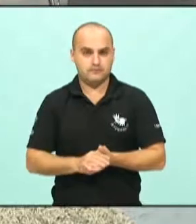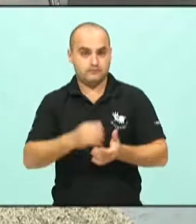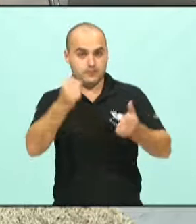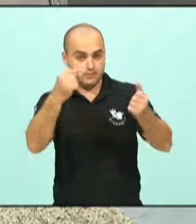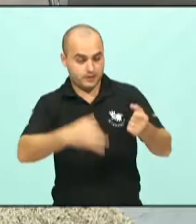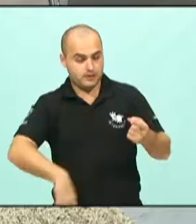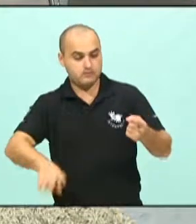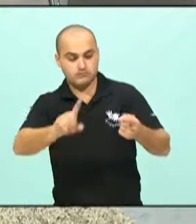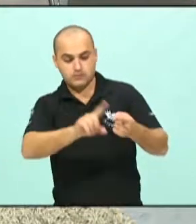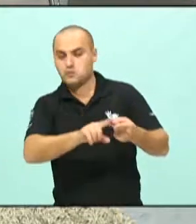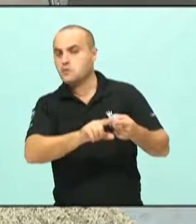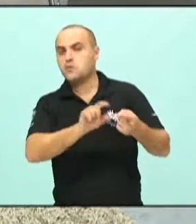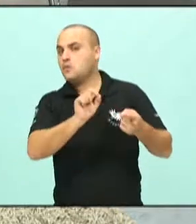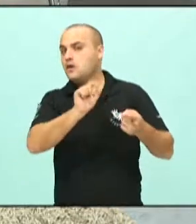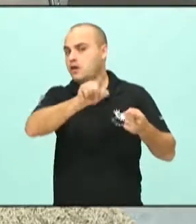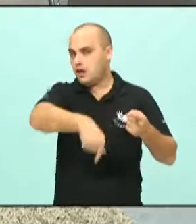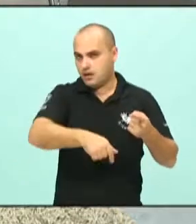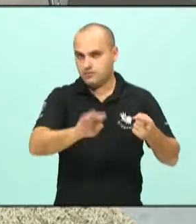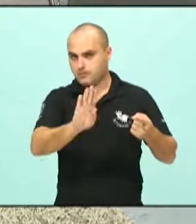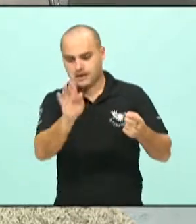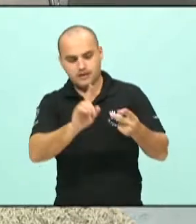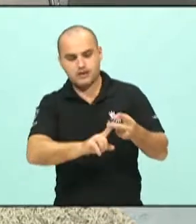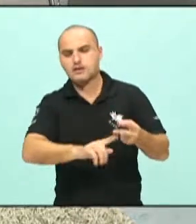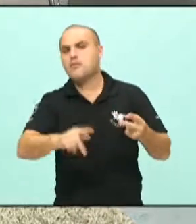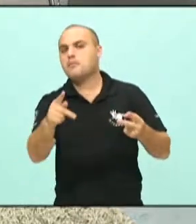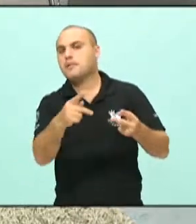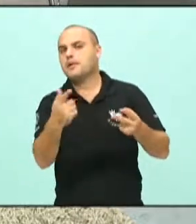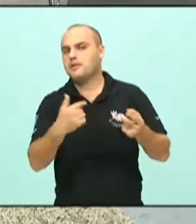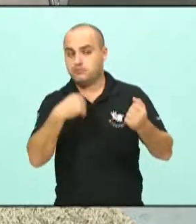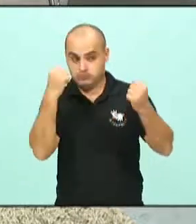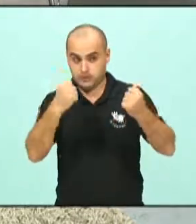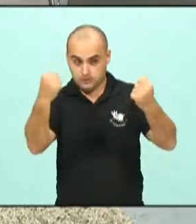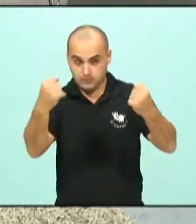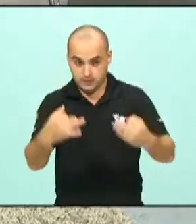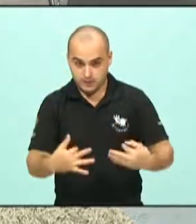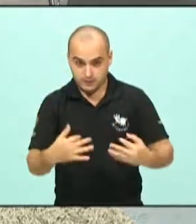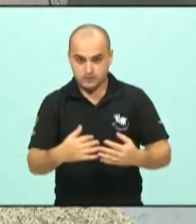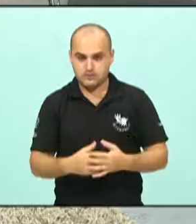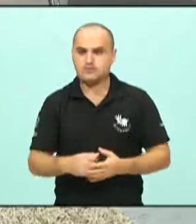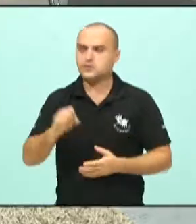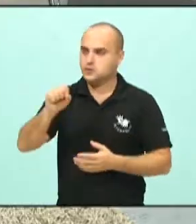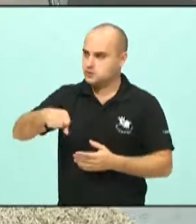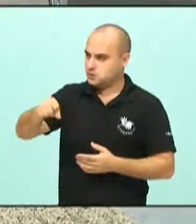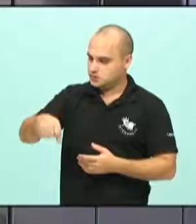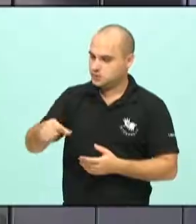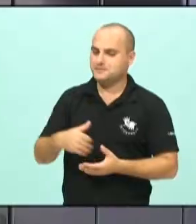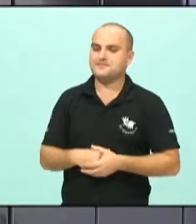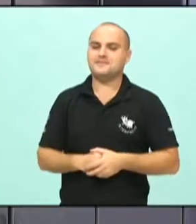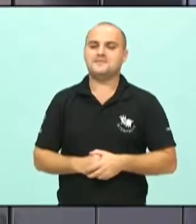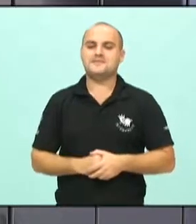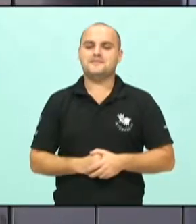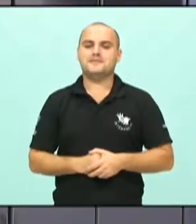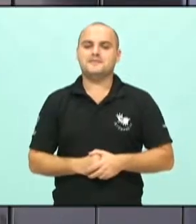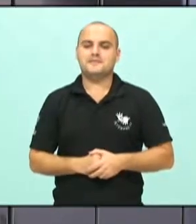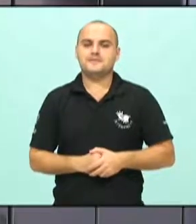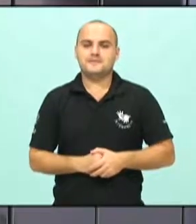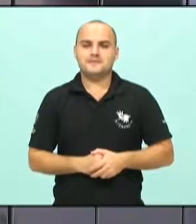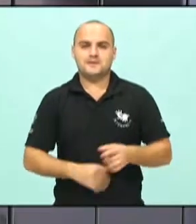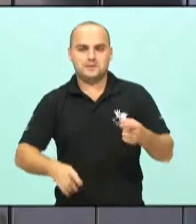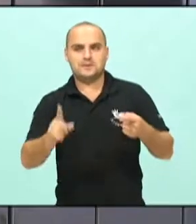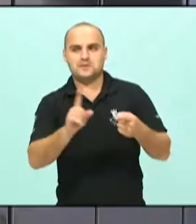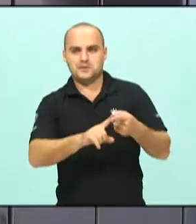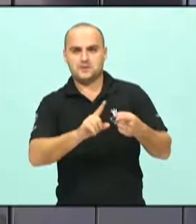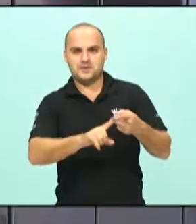backstations e o que é os parklets. Pode ser? Claro, com certeza. Os nomes são